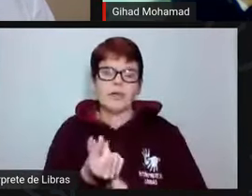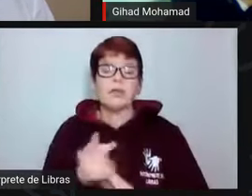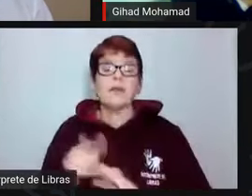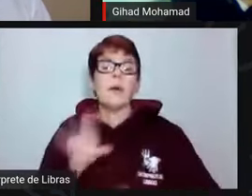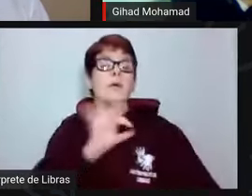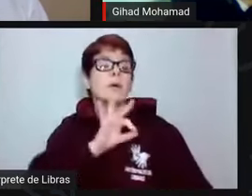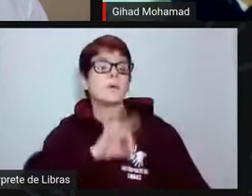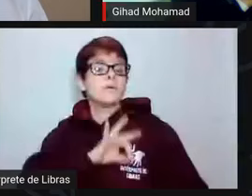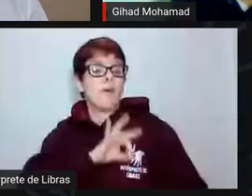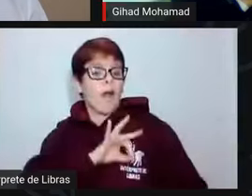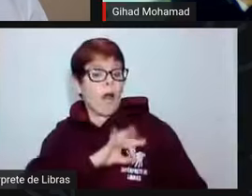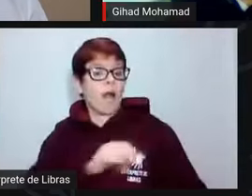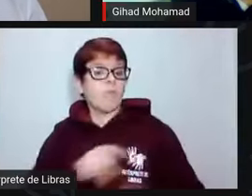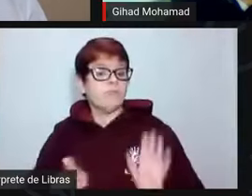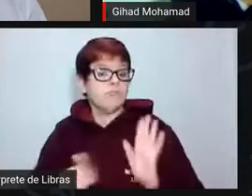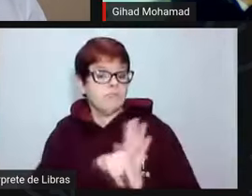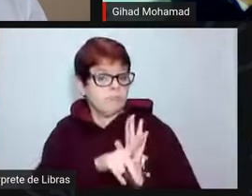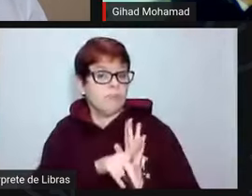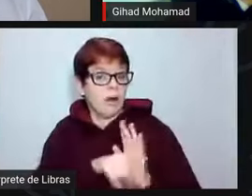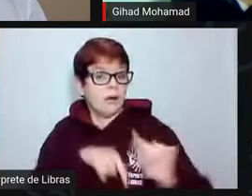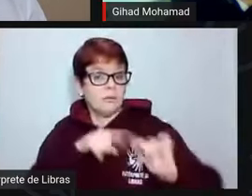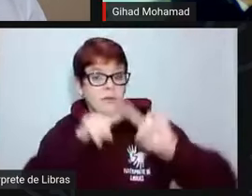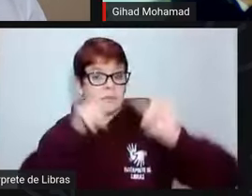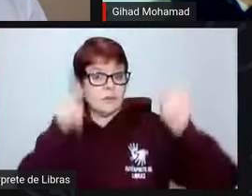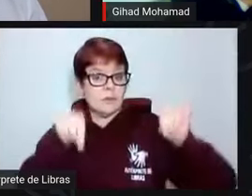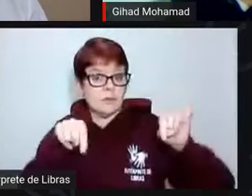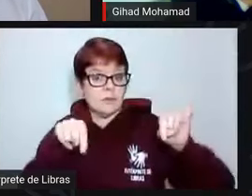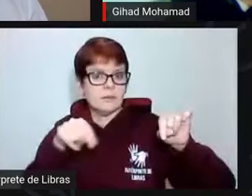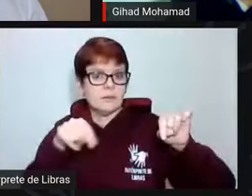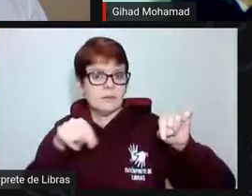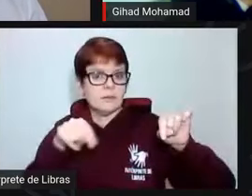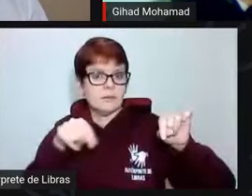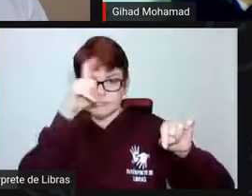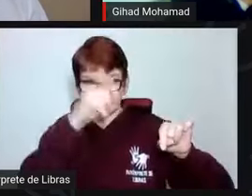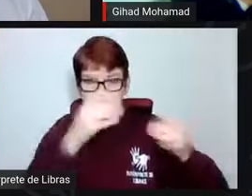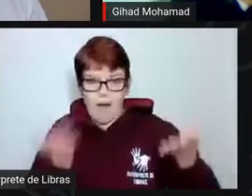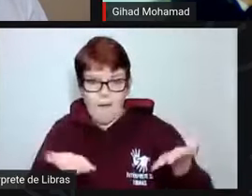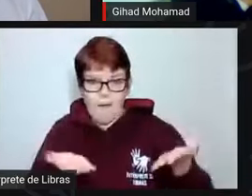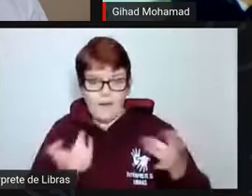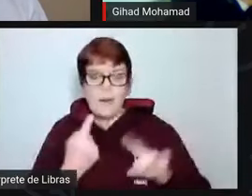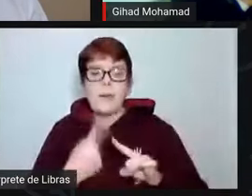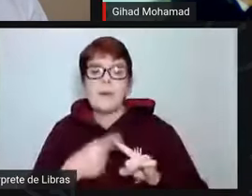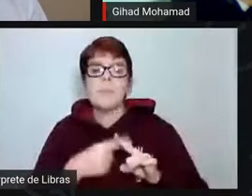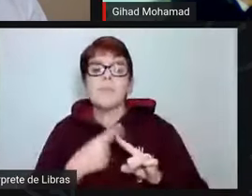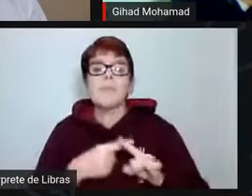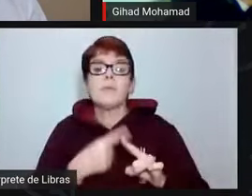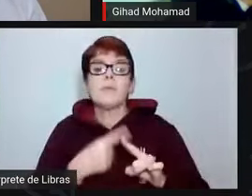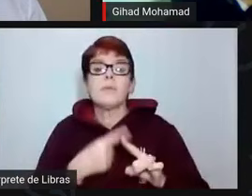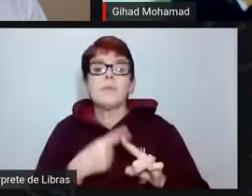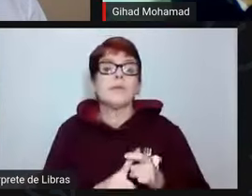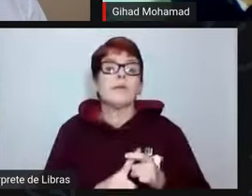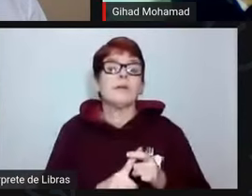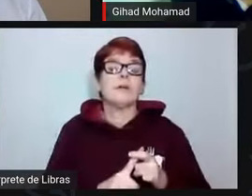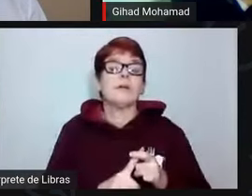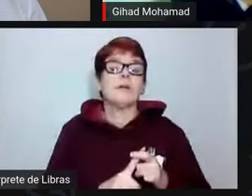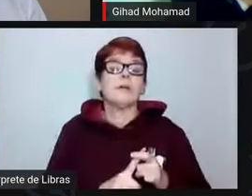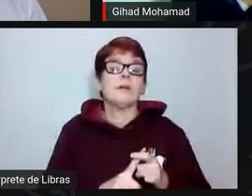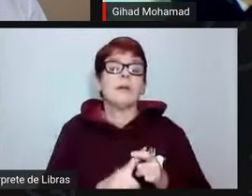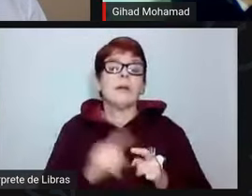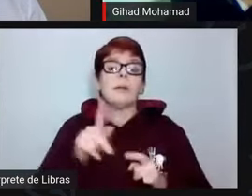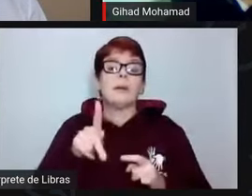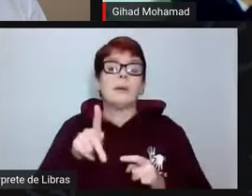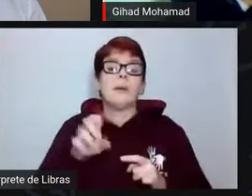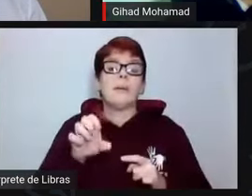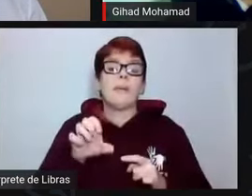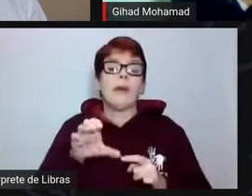dos servidores estão ameaçados. Por conta, exatamente, da PEC do teto.